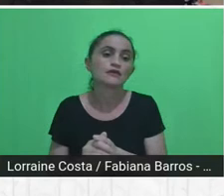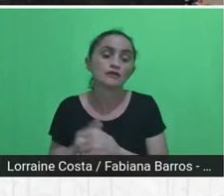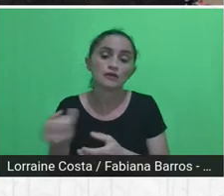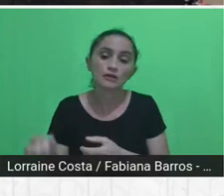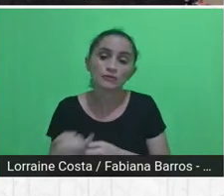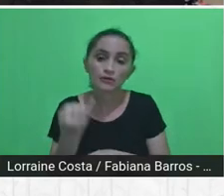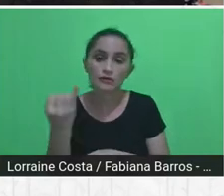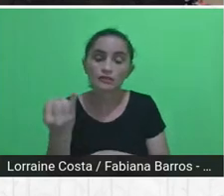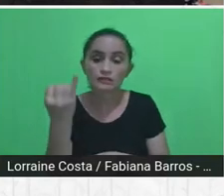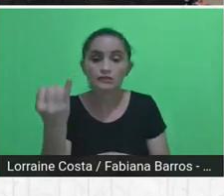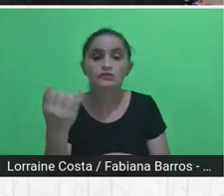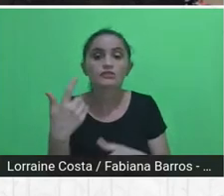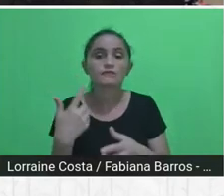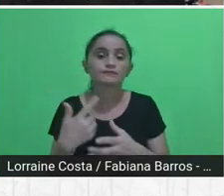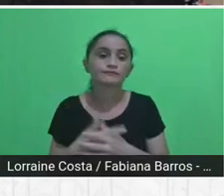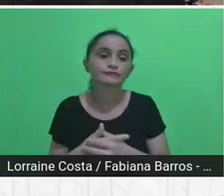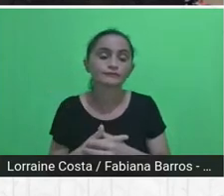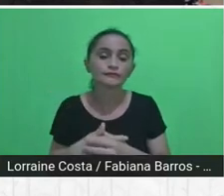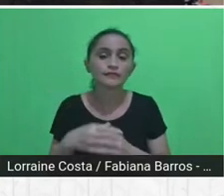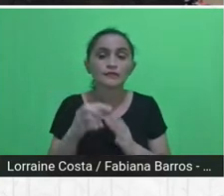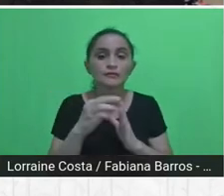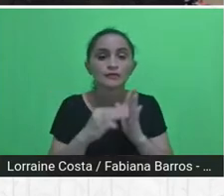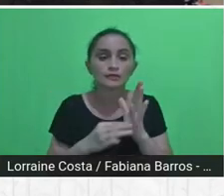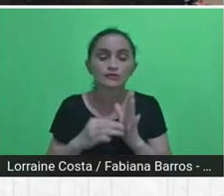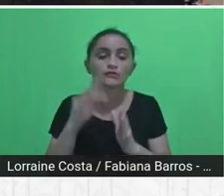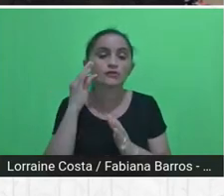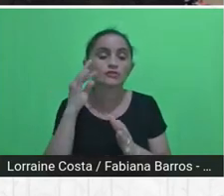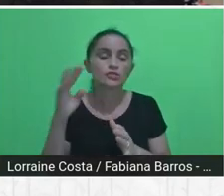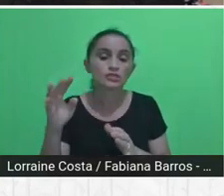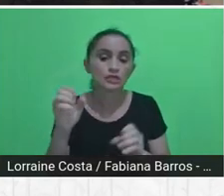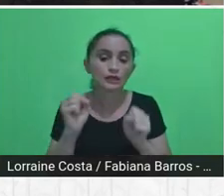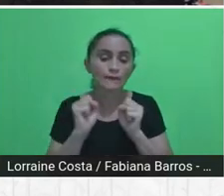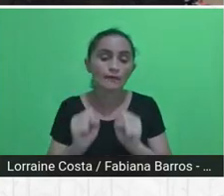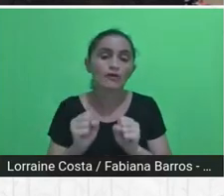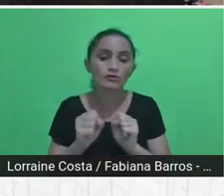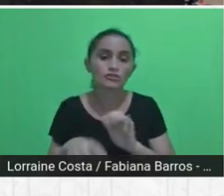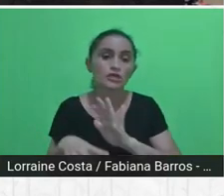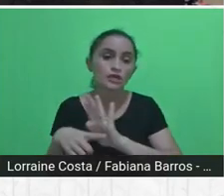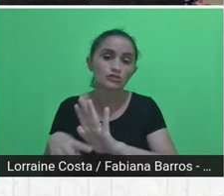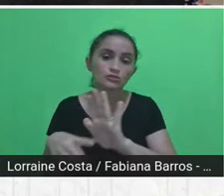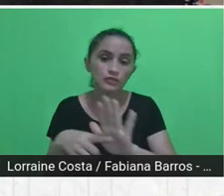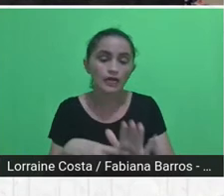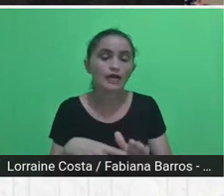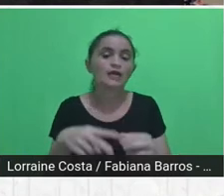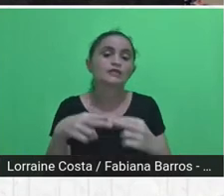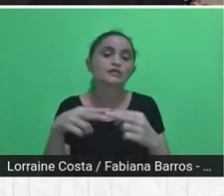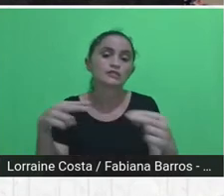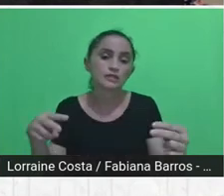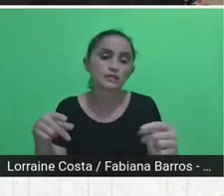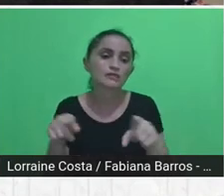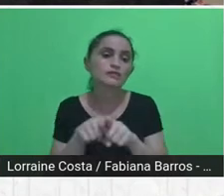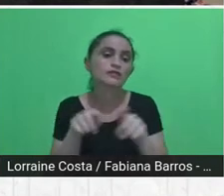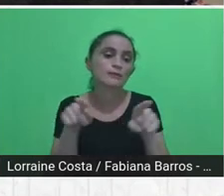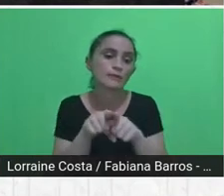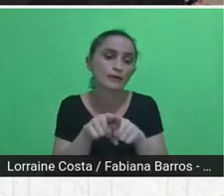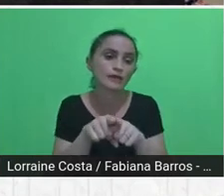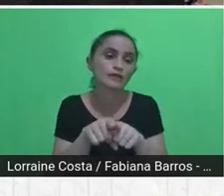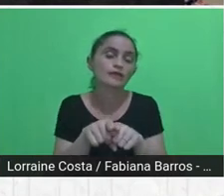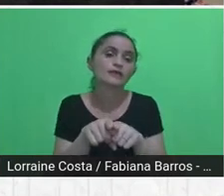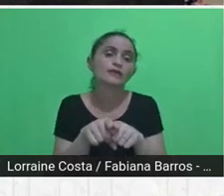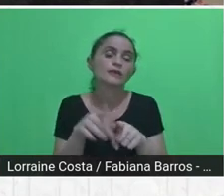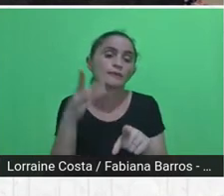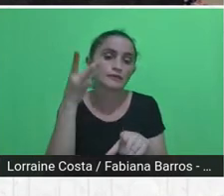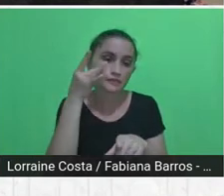porque é uma metodologia que ela pode funcionar tanto de maneira remota, quanto, tanto de maneira